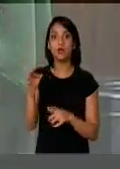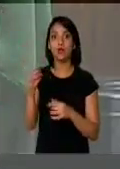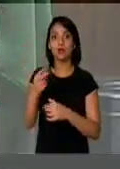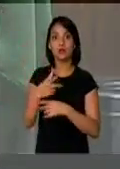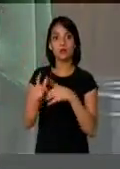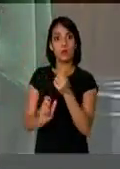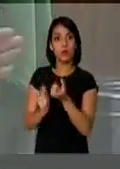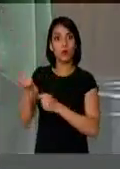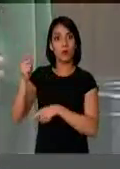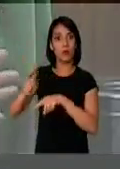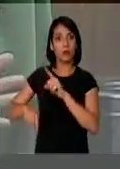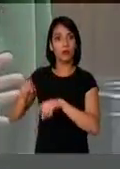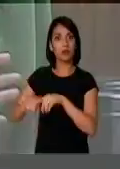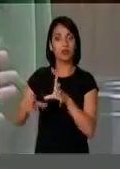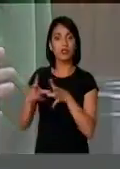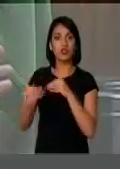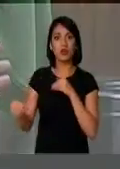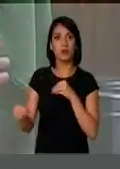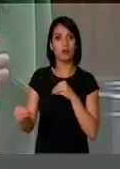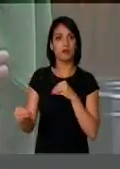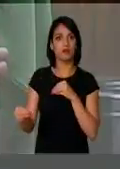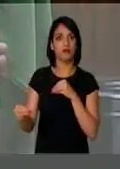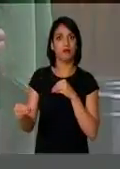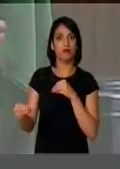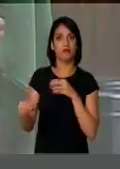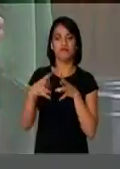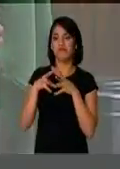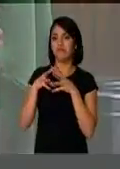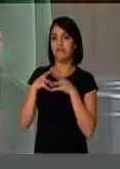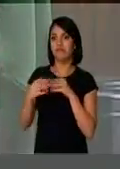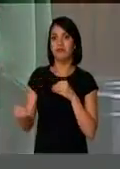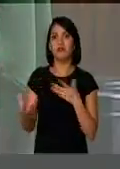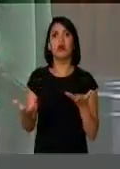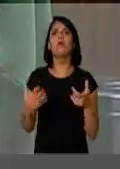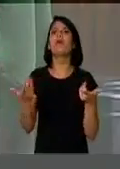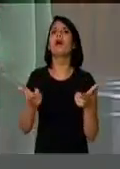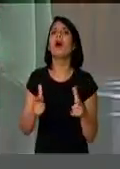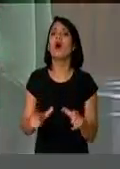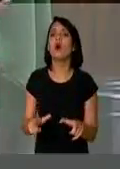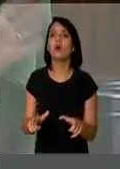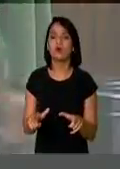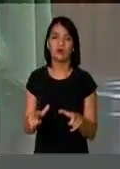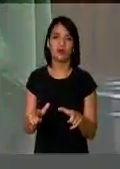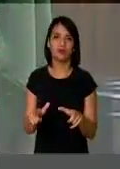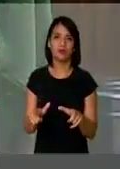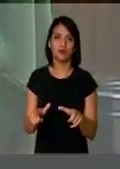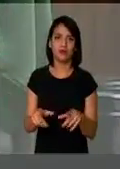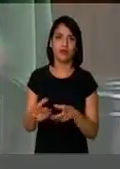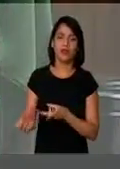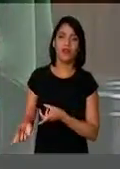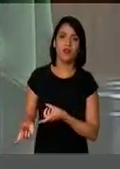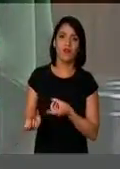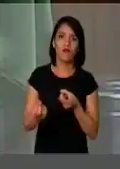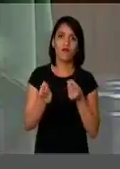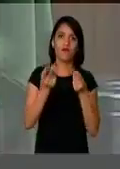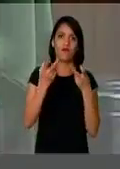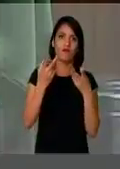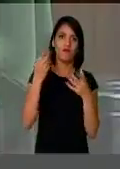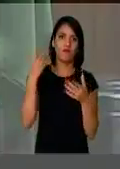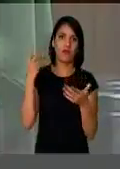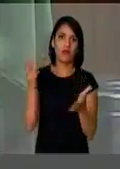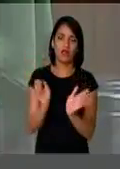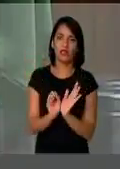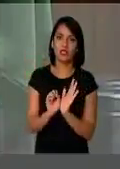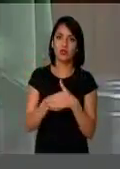desaparece. Desaparece aonde? No contrabando do Brasil, para o Uruguai,